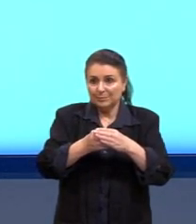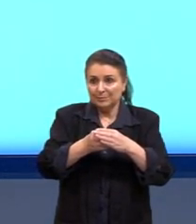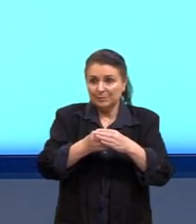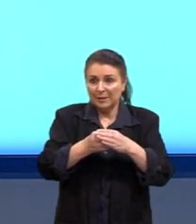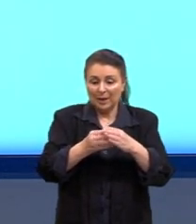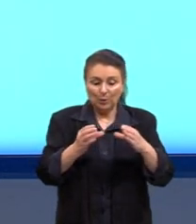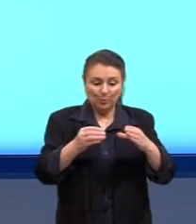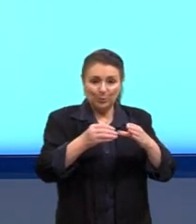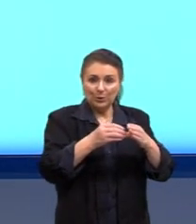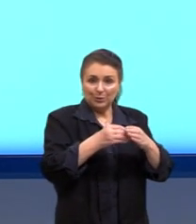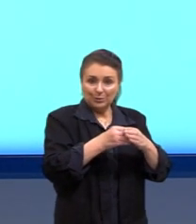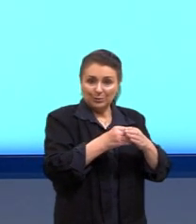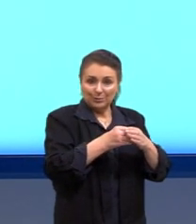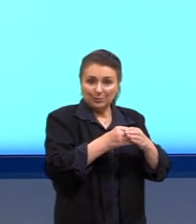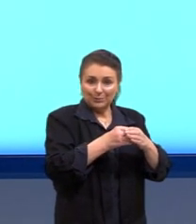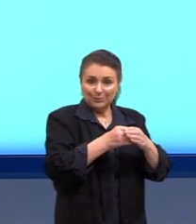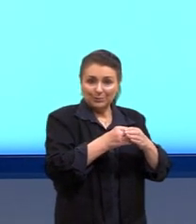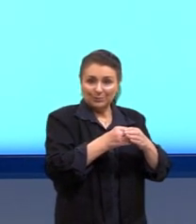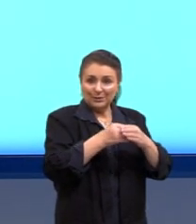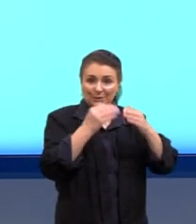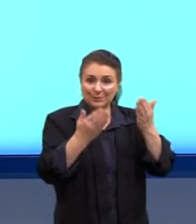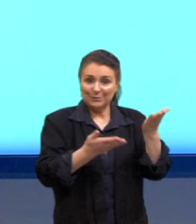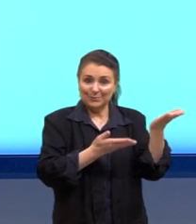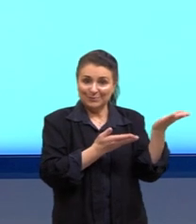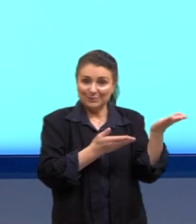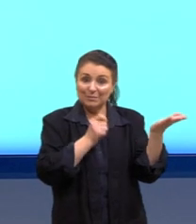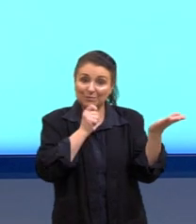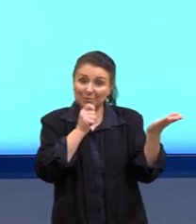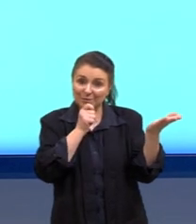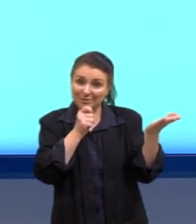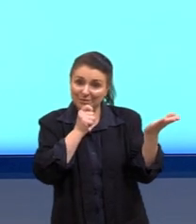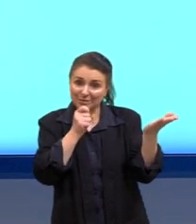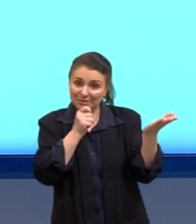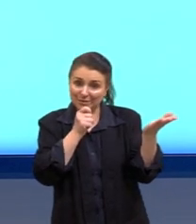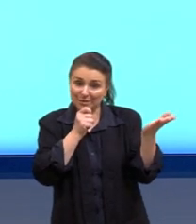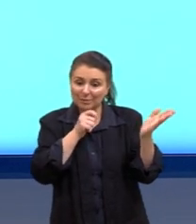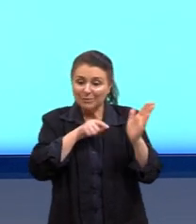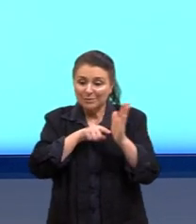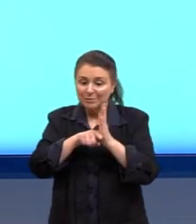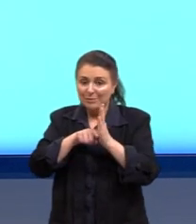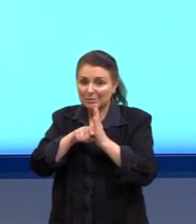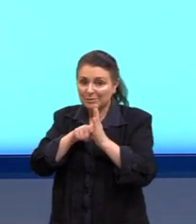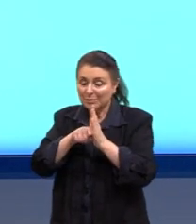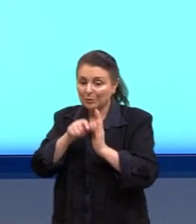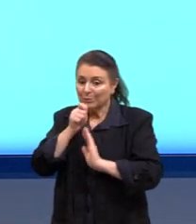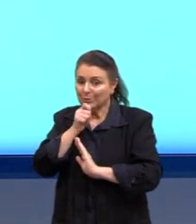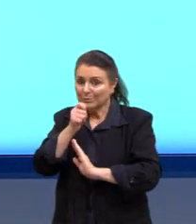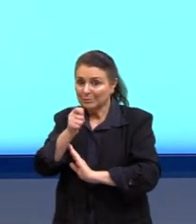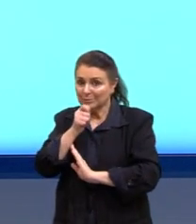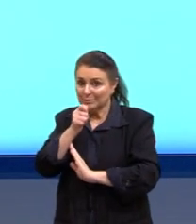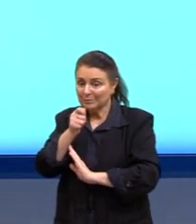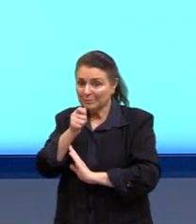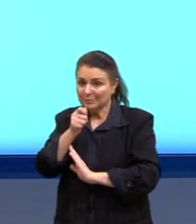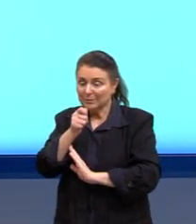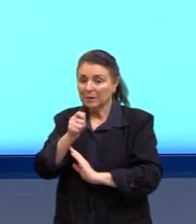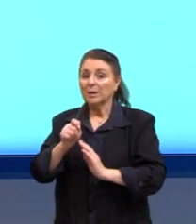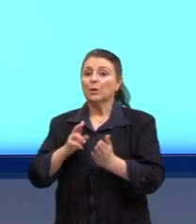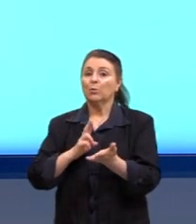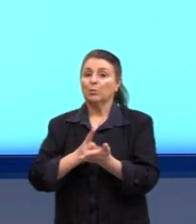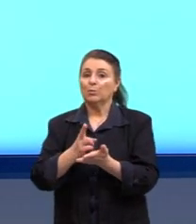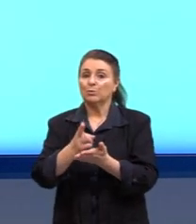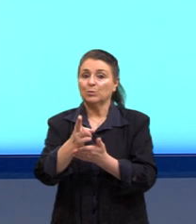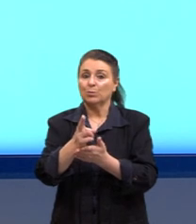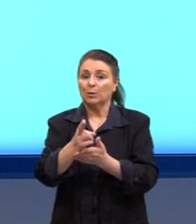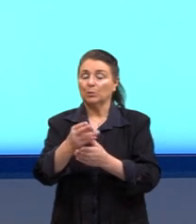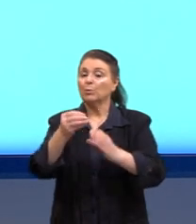conjuntinho que vai ser entrevistado, que vai ser consultado na nossa pesquisa, mantendo, novamente, todas